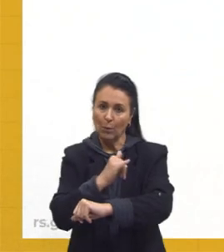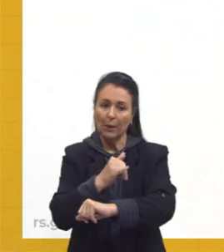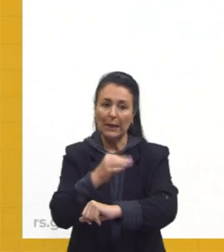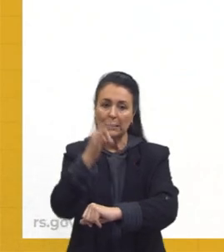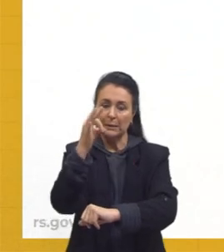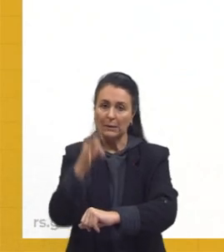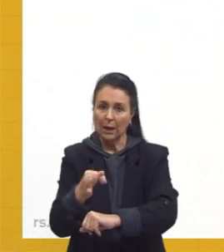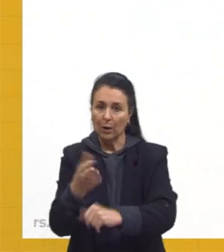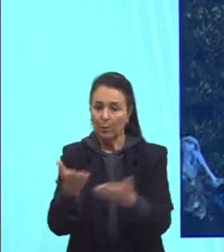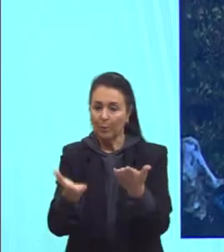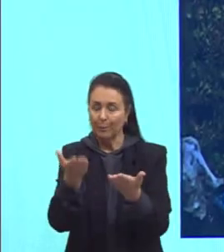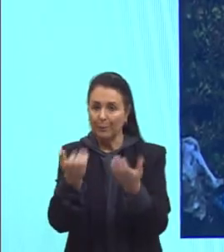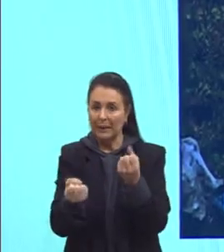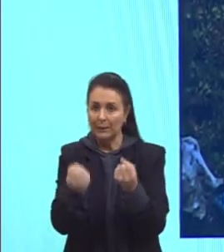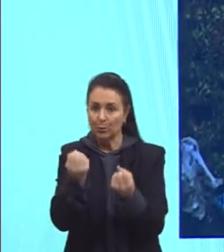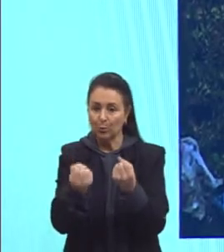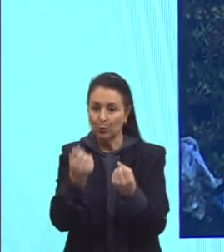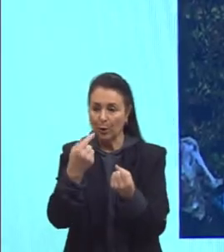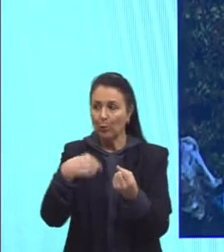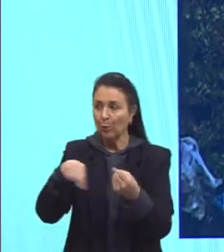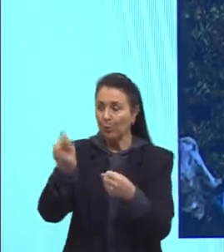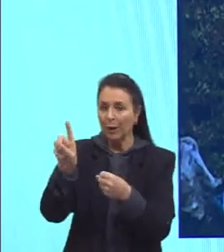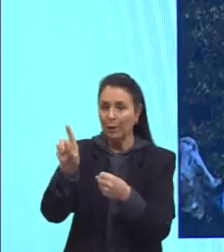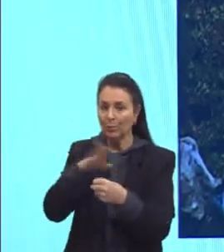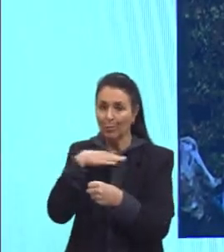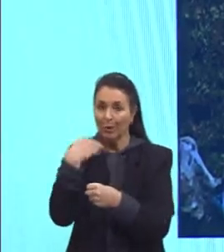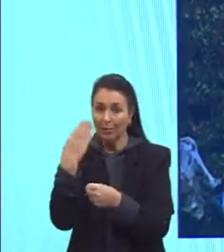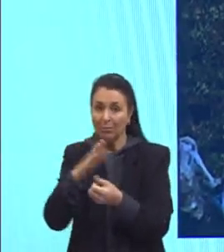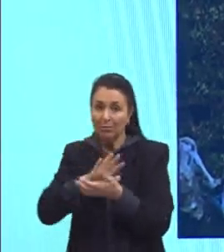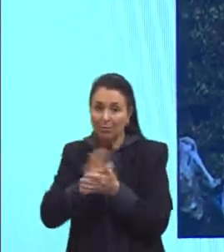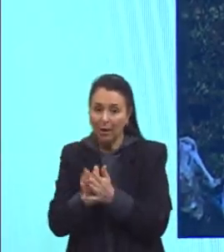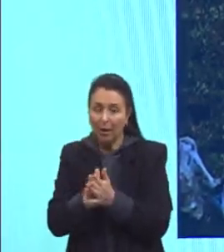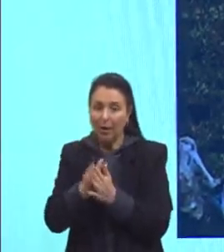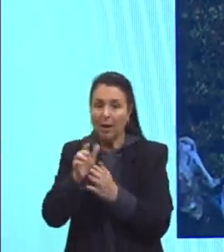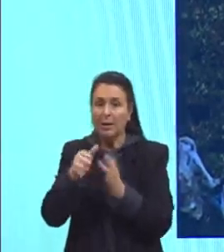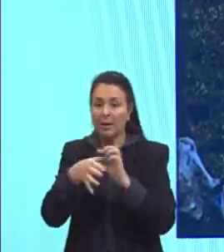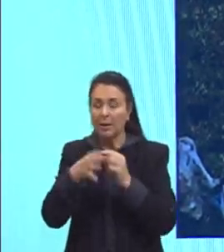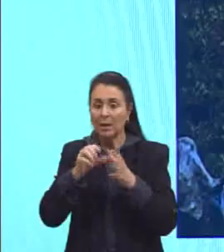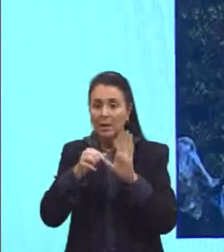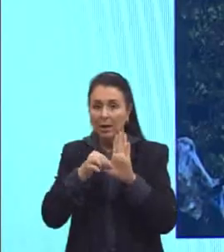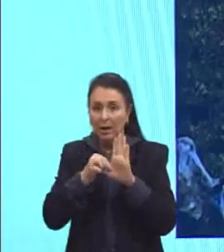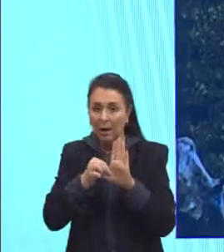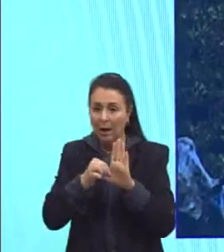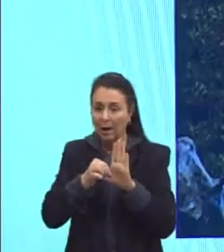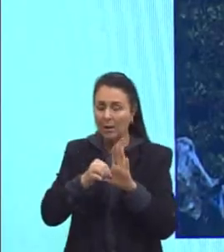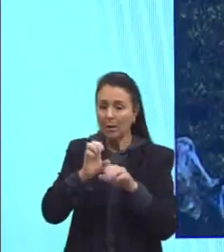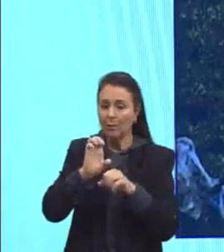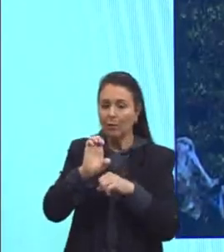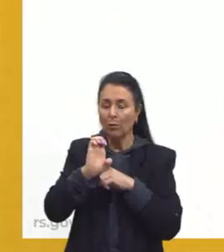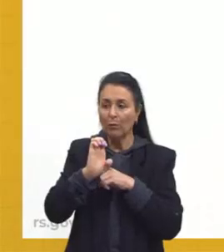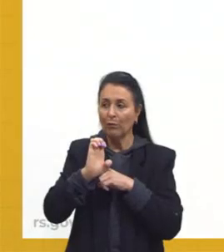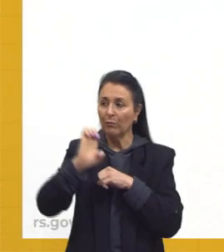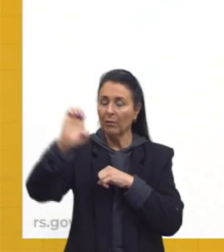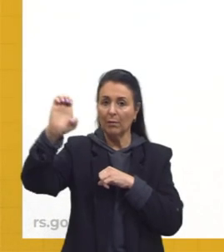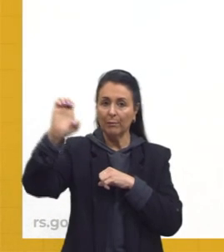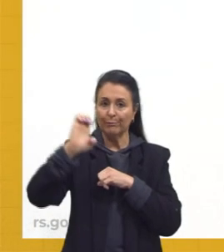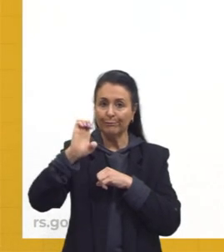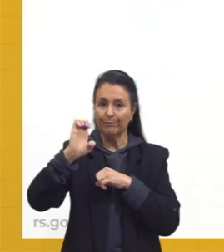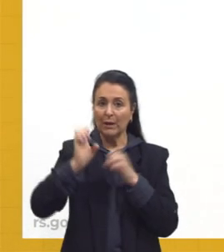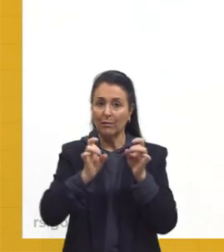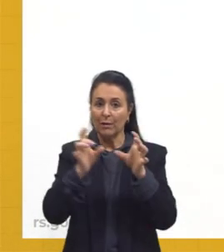ideal, eu retiro e mando pro abate ou pra exportação. O que que isso demanda? Não demanda muita